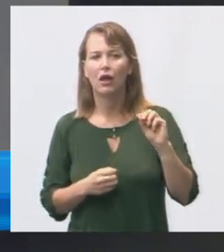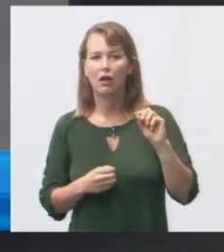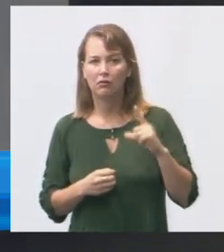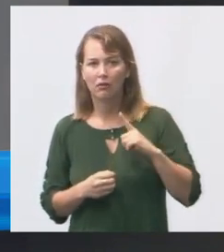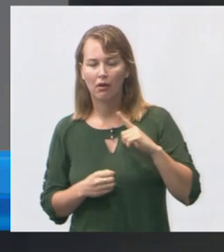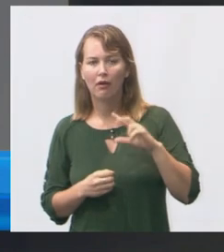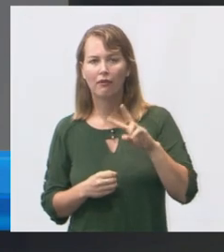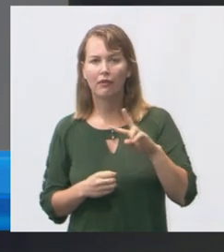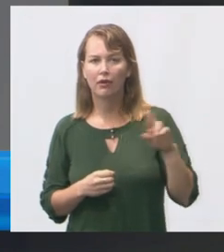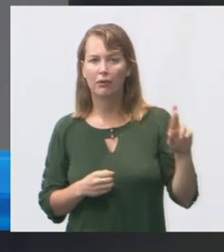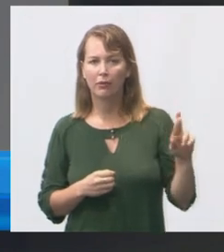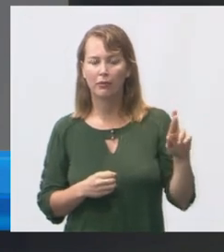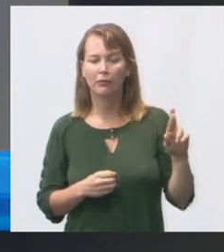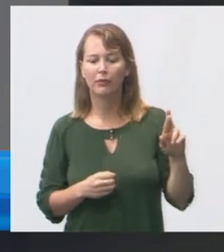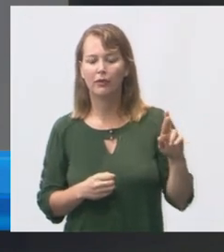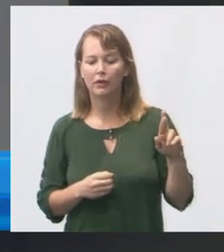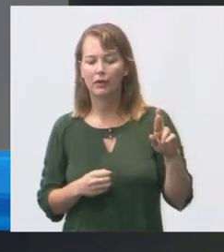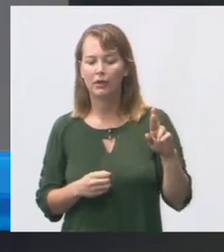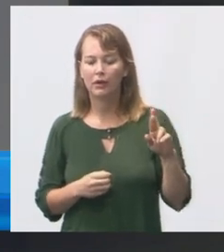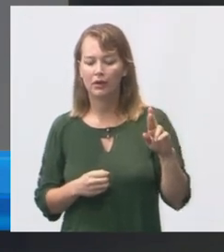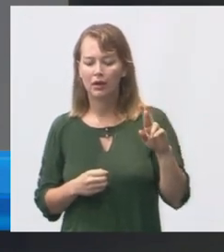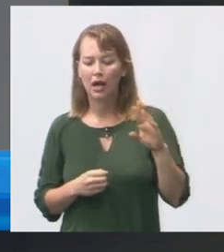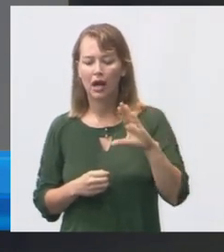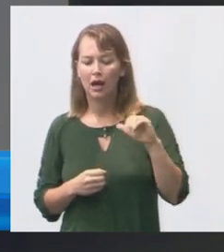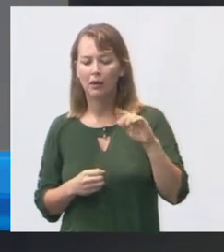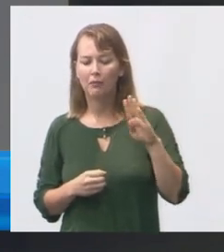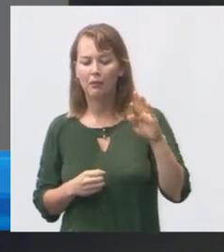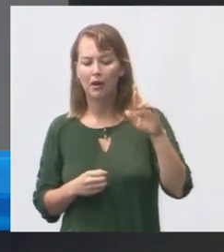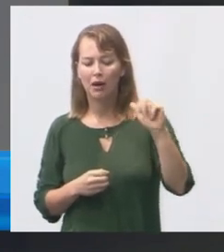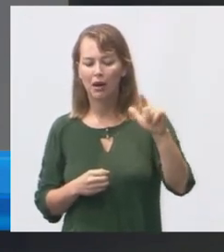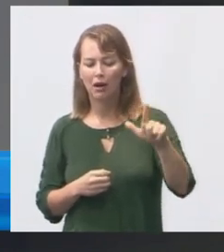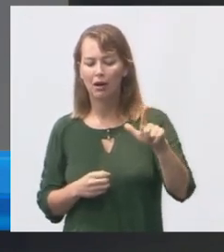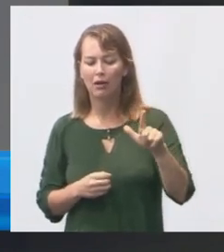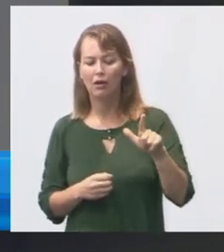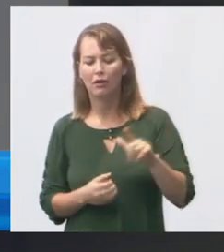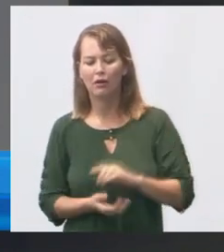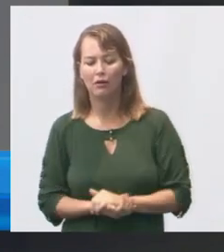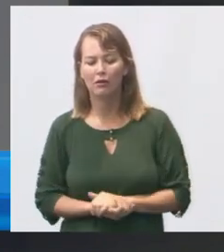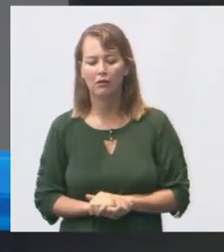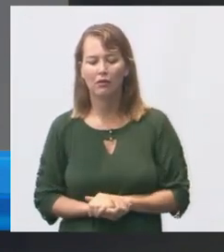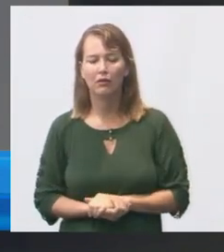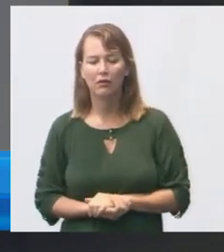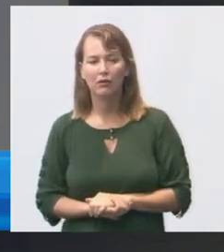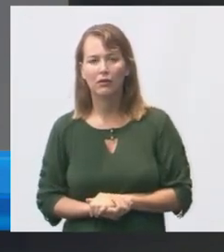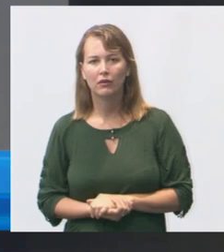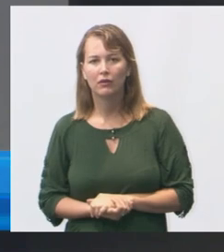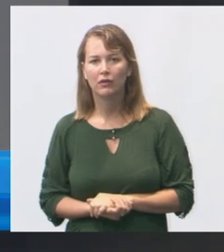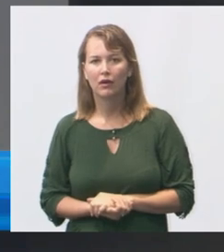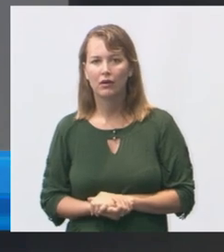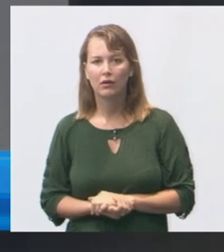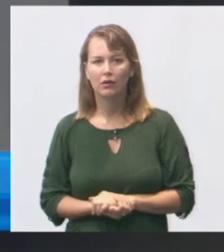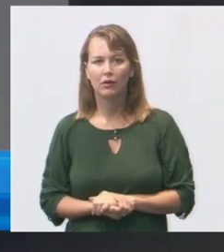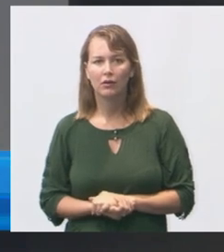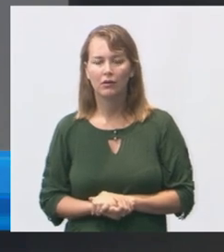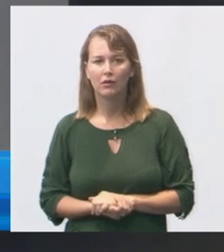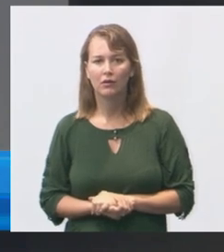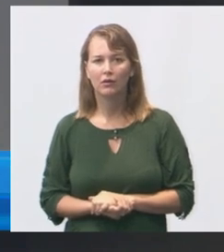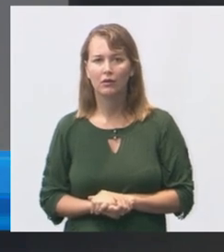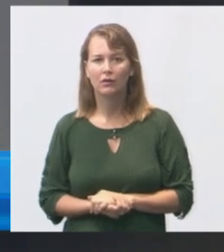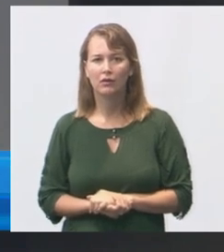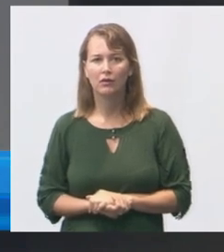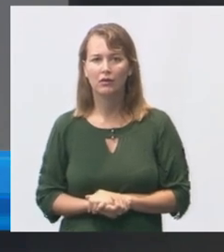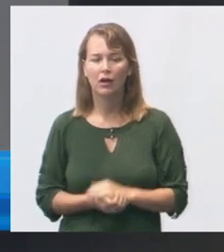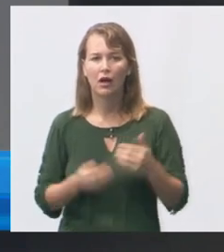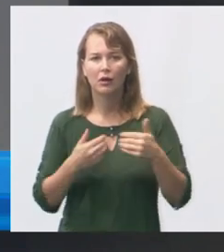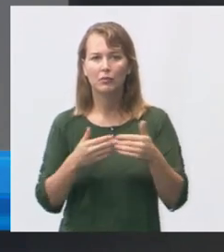Tereza Cabral o quadro são 8.500 usuários 90% também dependente do SUS ela foi inaugurada em